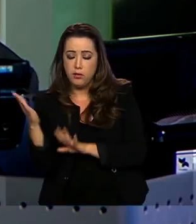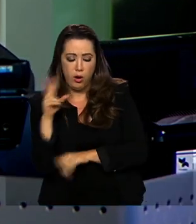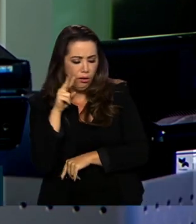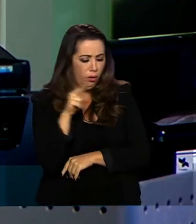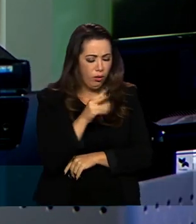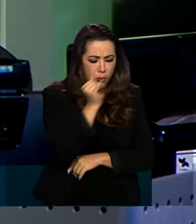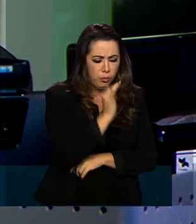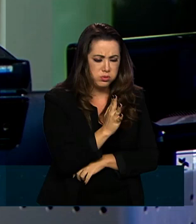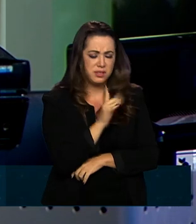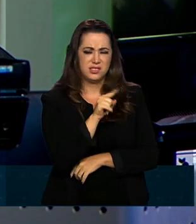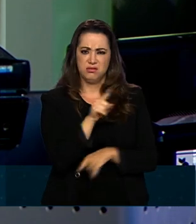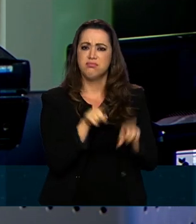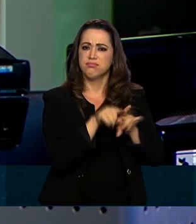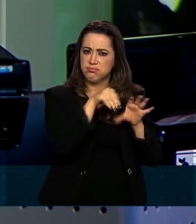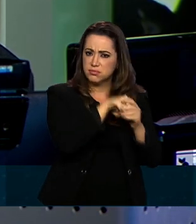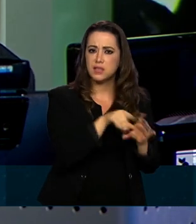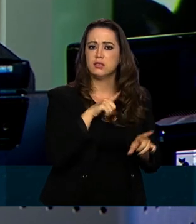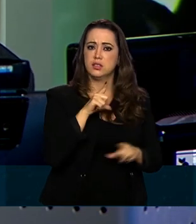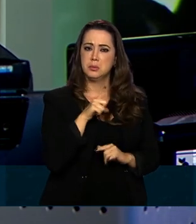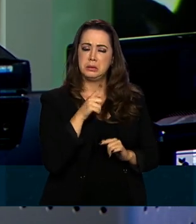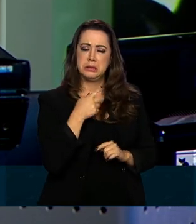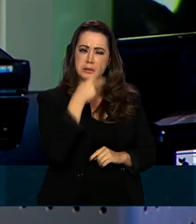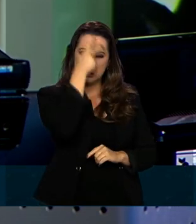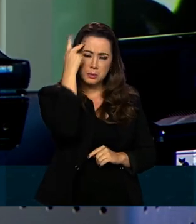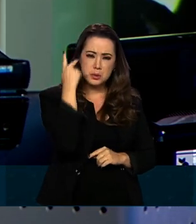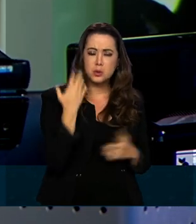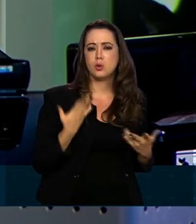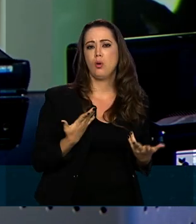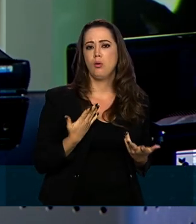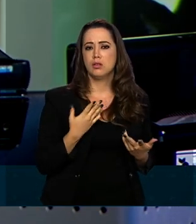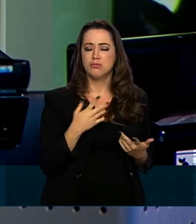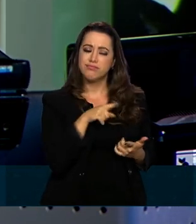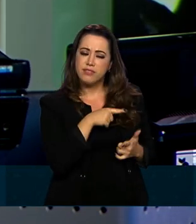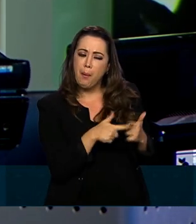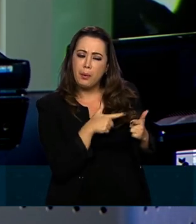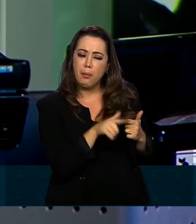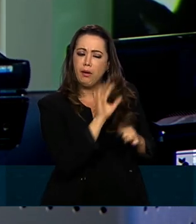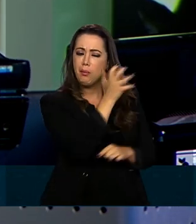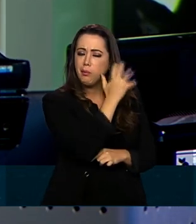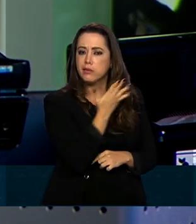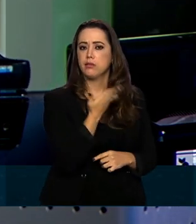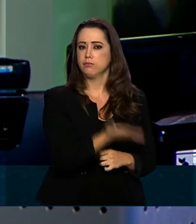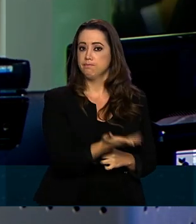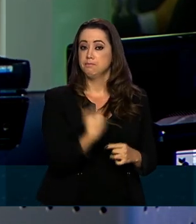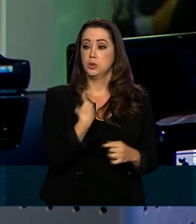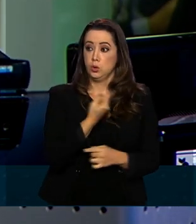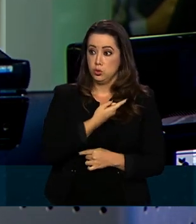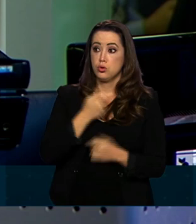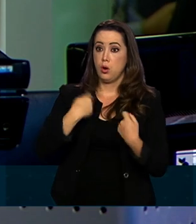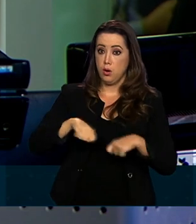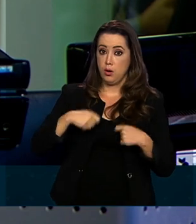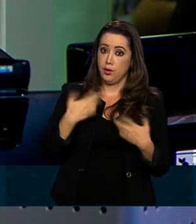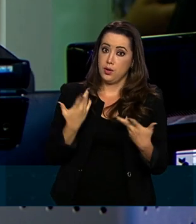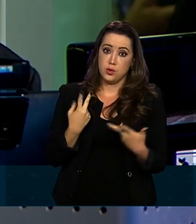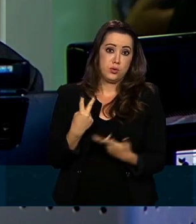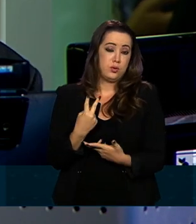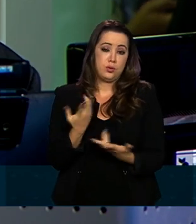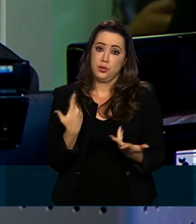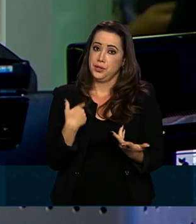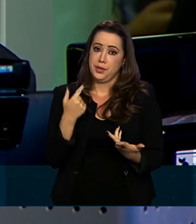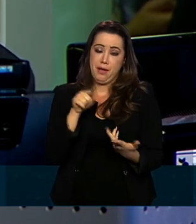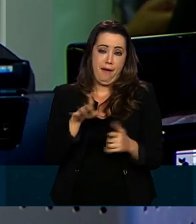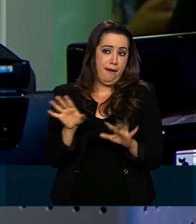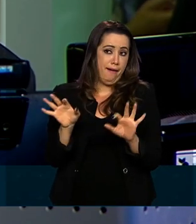por essa questão ambiental, onde, de forma absoluta, nós podemos deixar sermos apresentados como